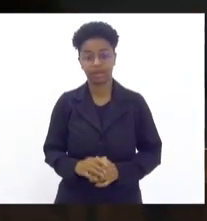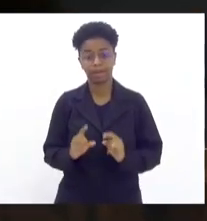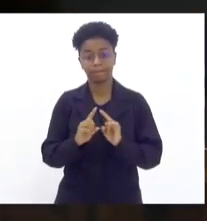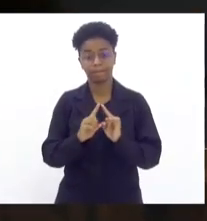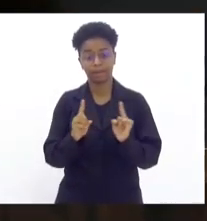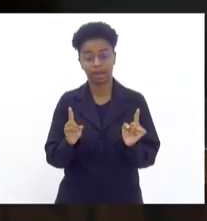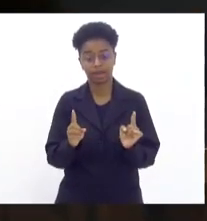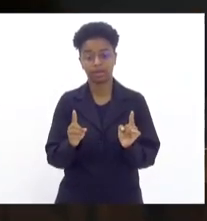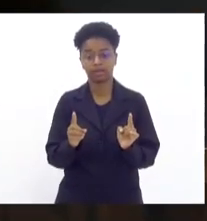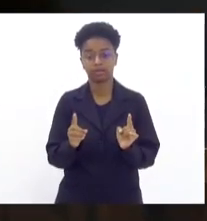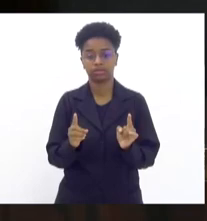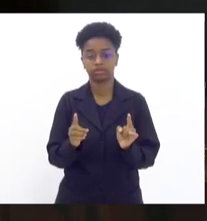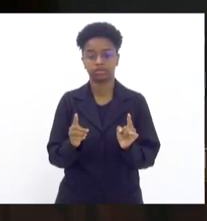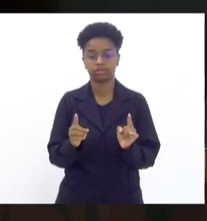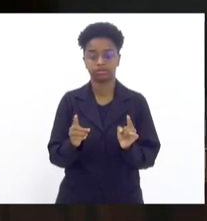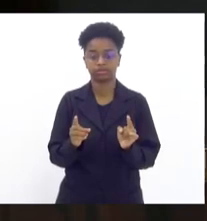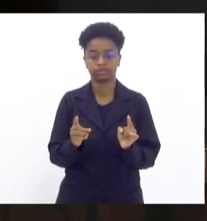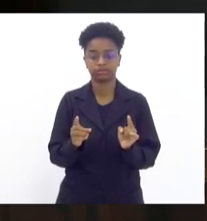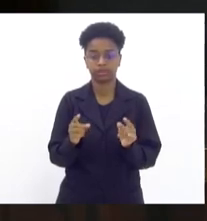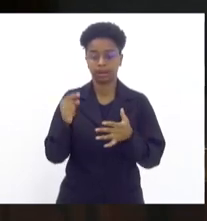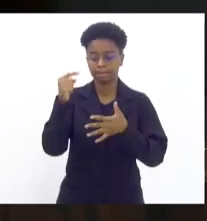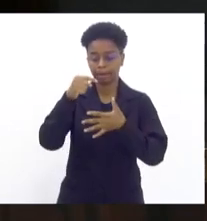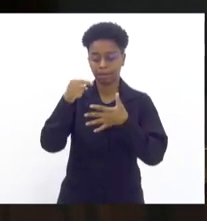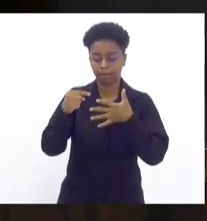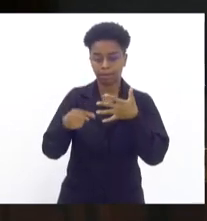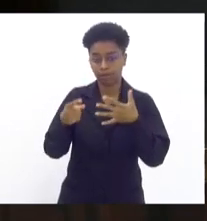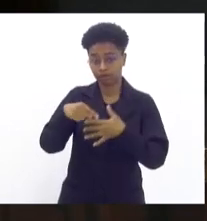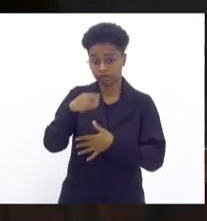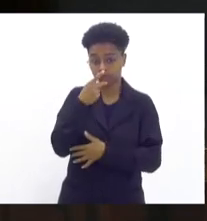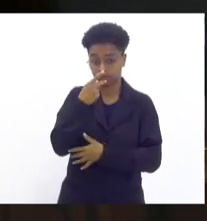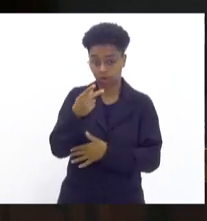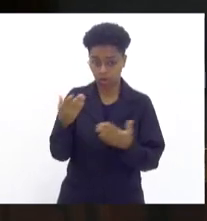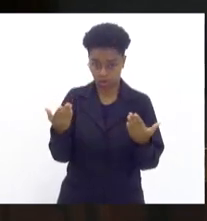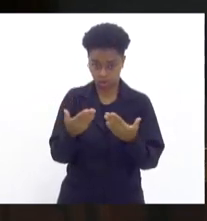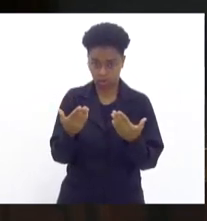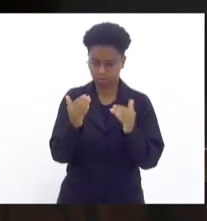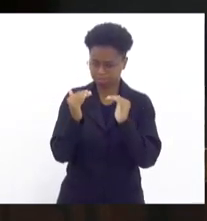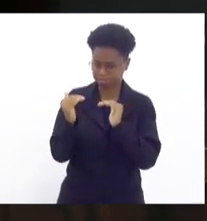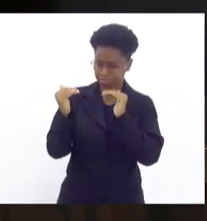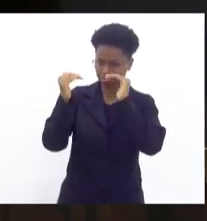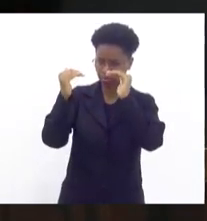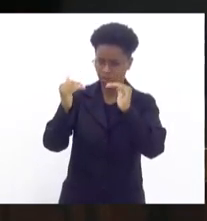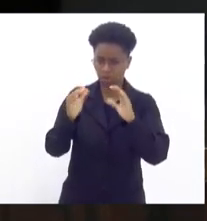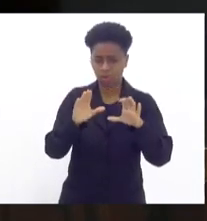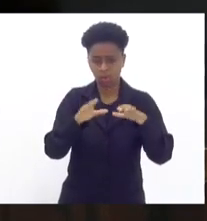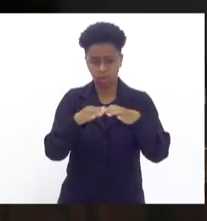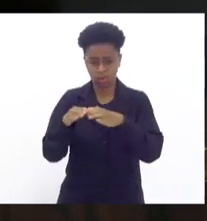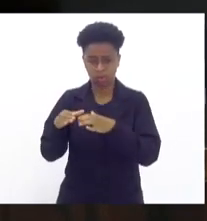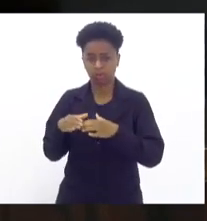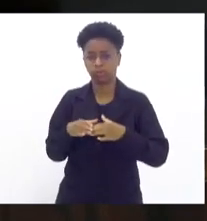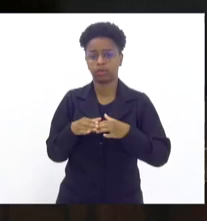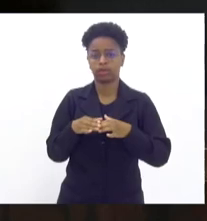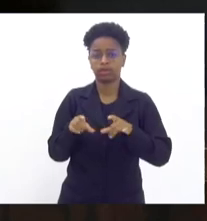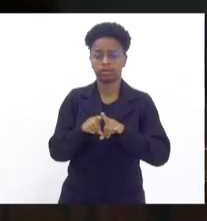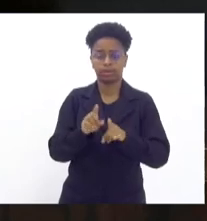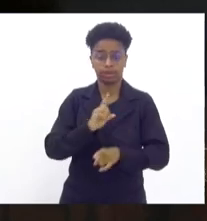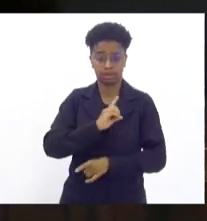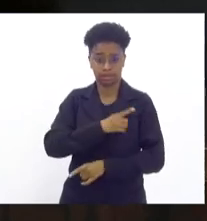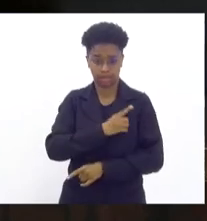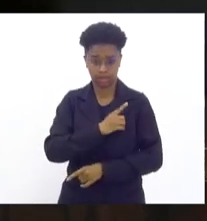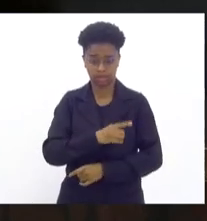mas dentro de tudo que nós ouvimos até agora em altíssimo nível dos comandantes, dos batalhões, dos delegados,